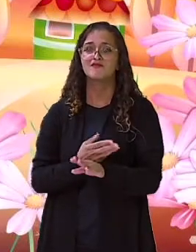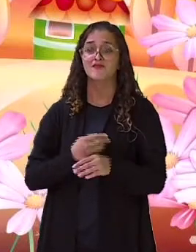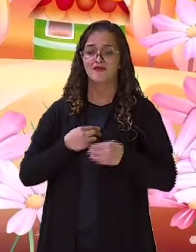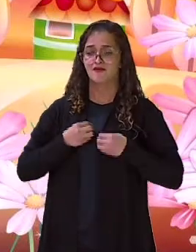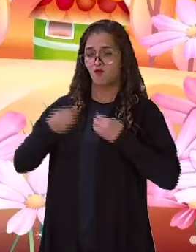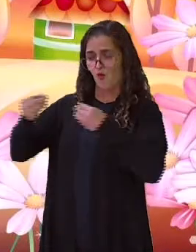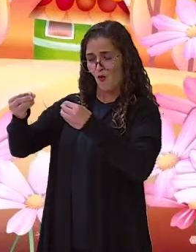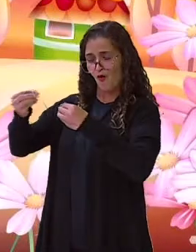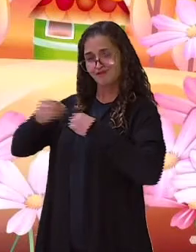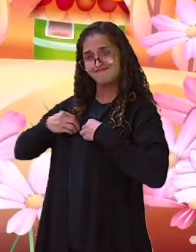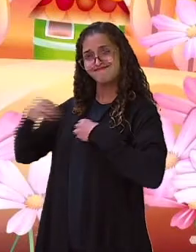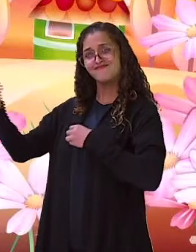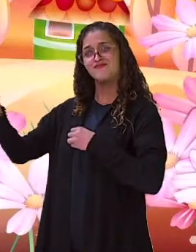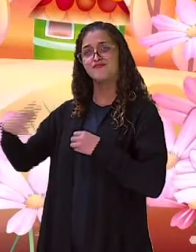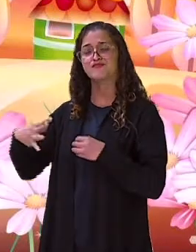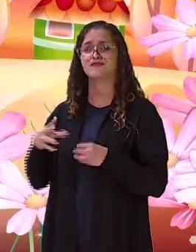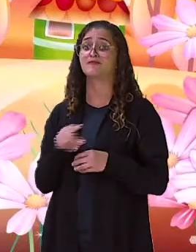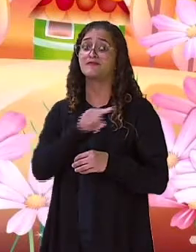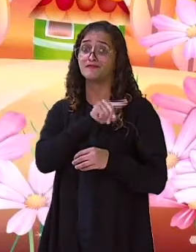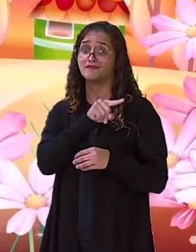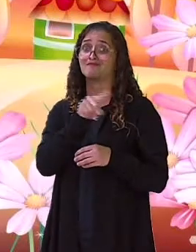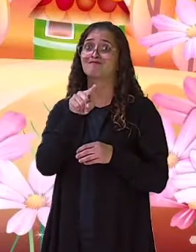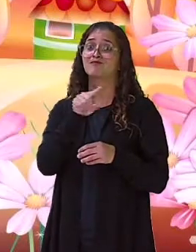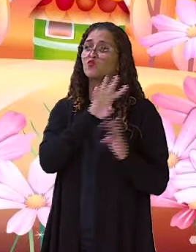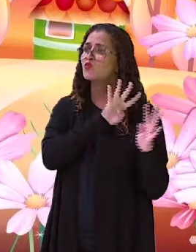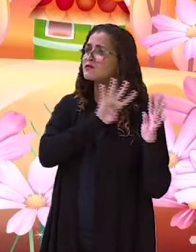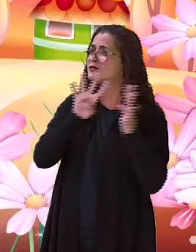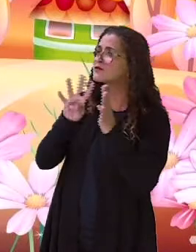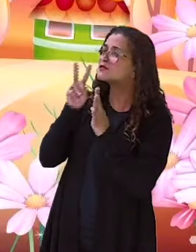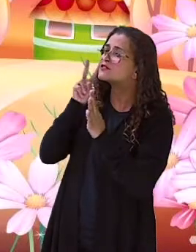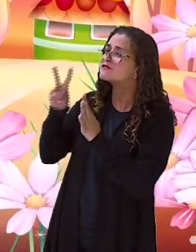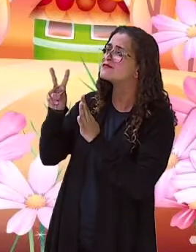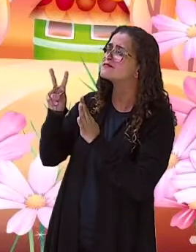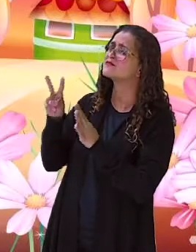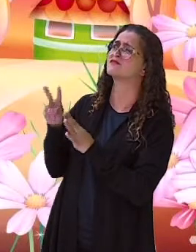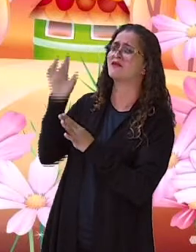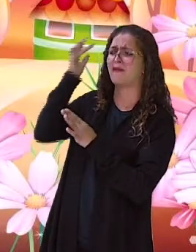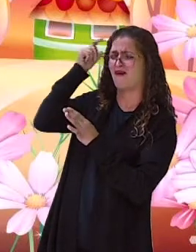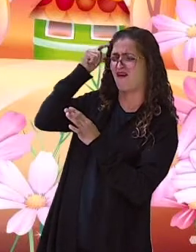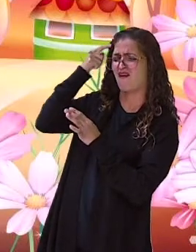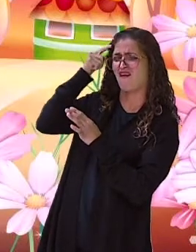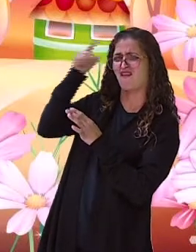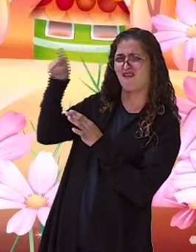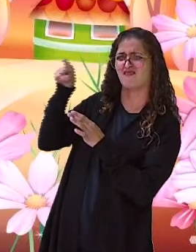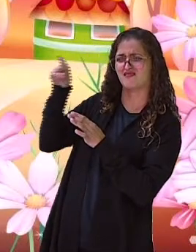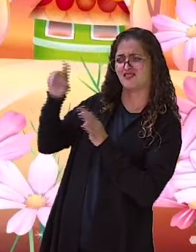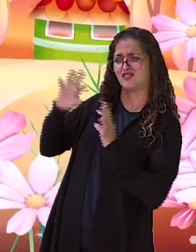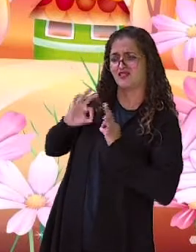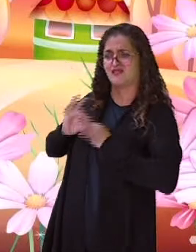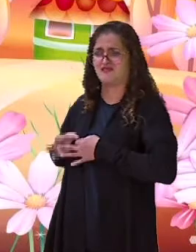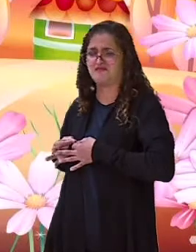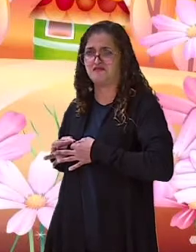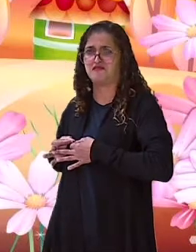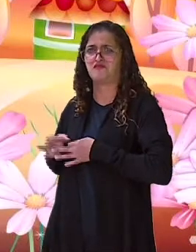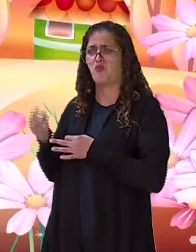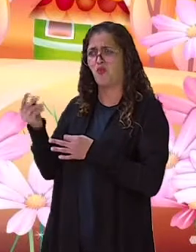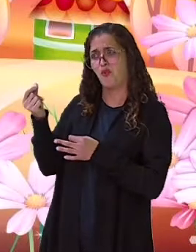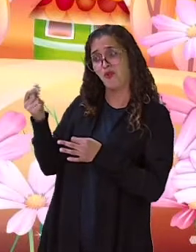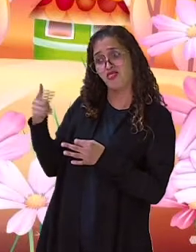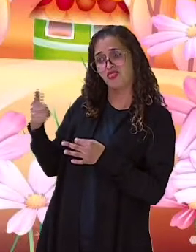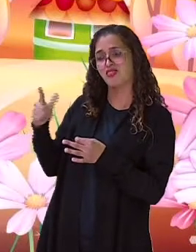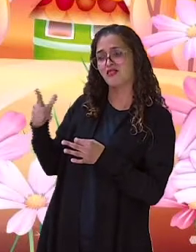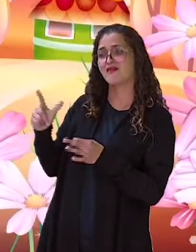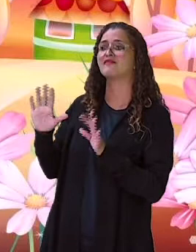achar que você é pobre. O homem nunca tinha tido na vida um cavalo. Nem